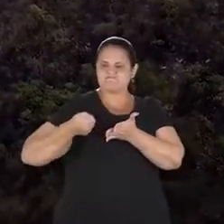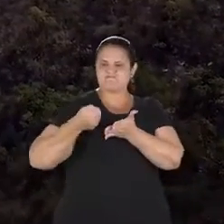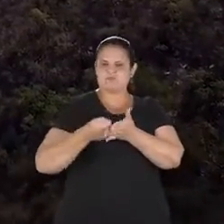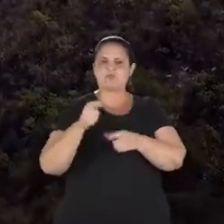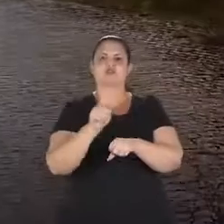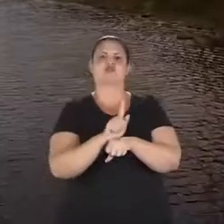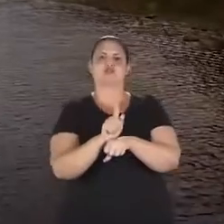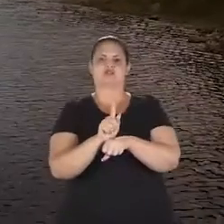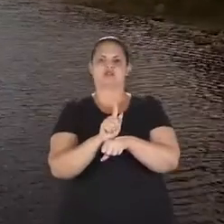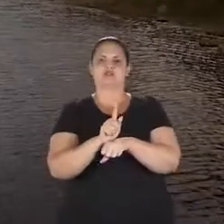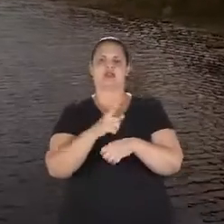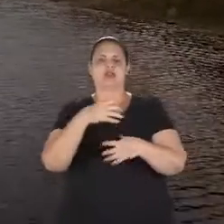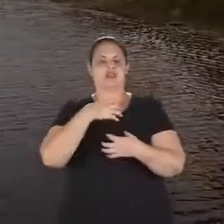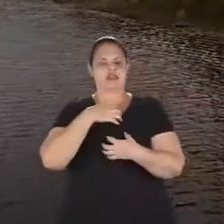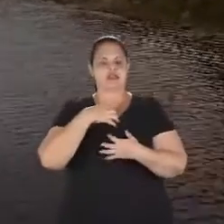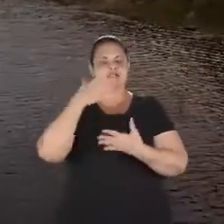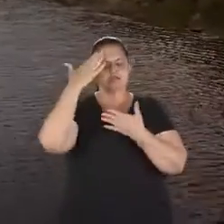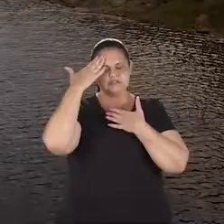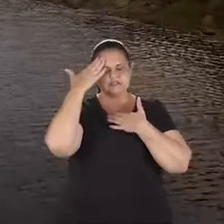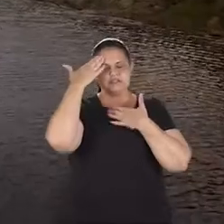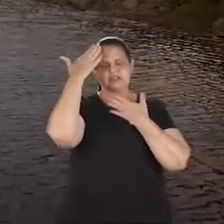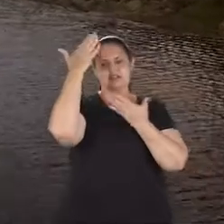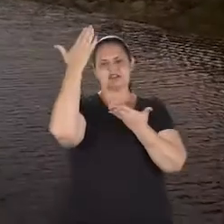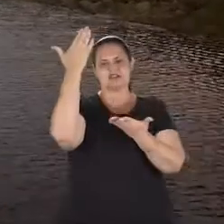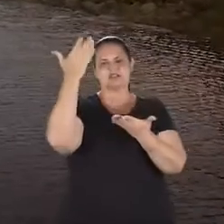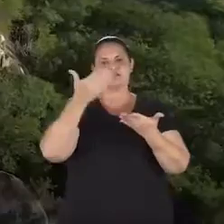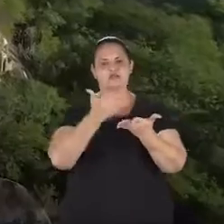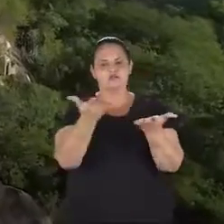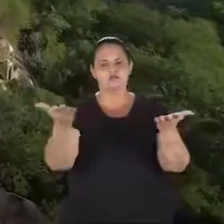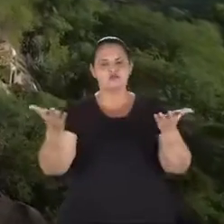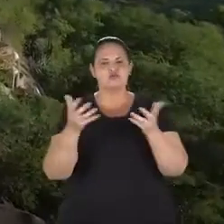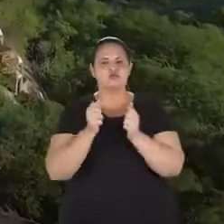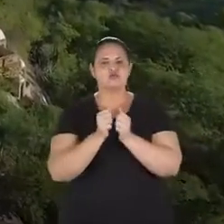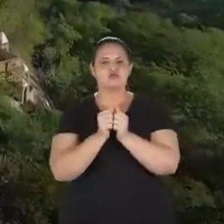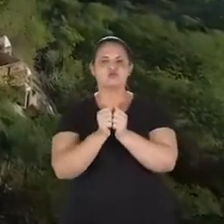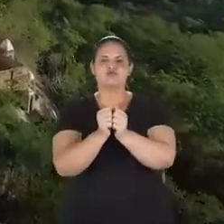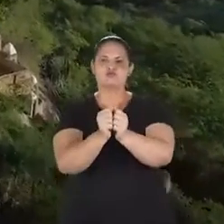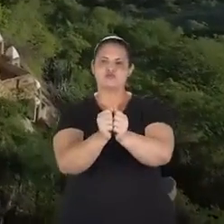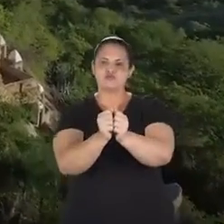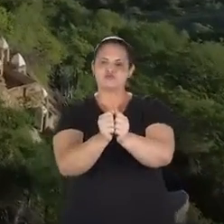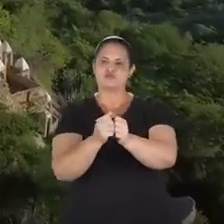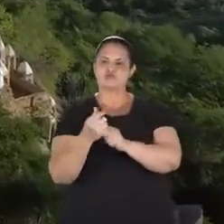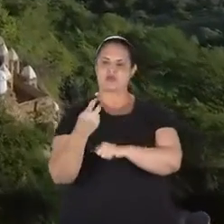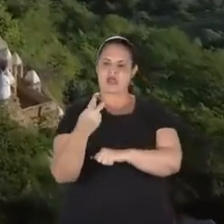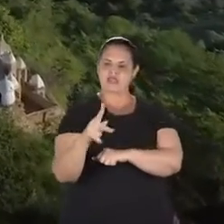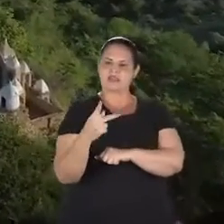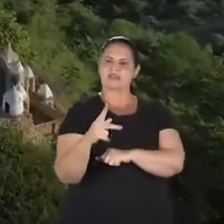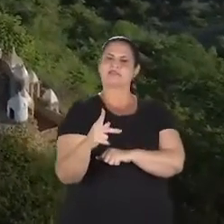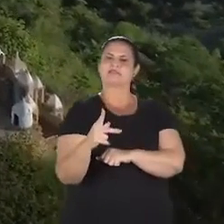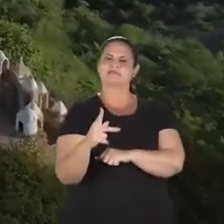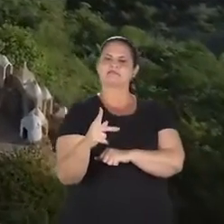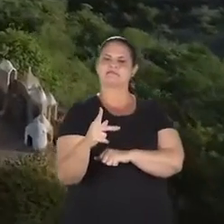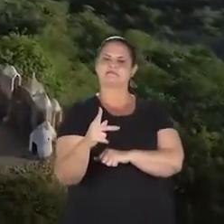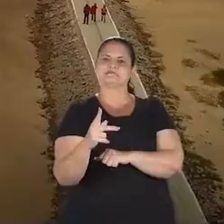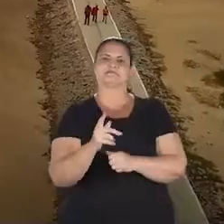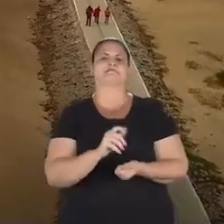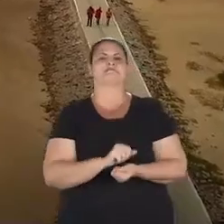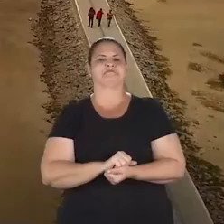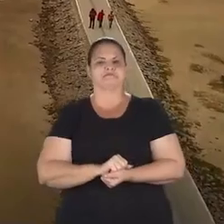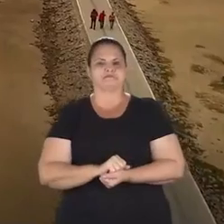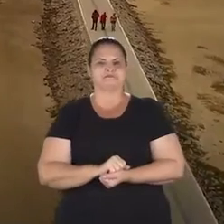que pegamos, o sentimento é de gratidão a todos que caminharam com a gente até aqui.